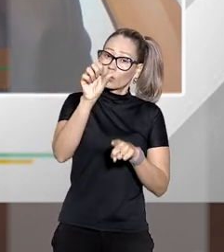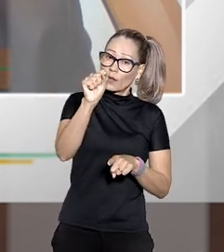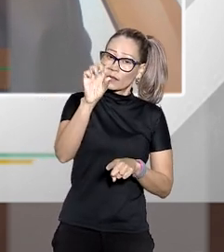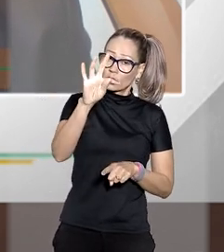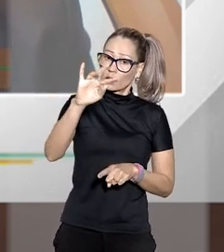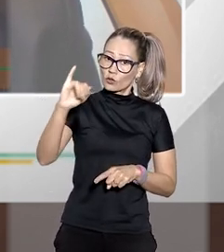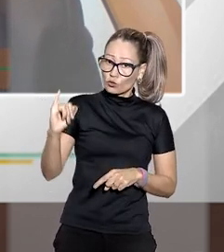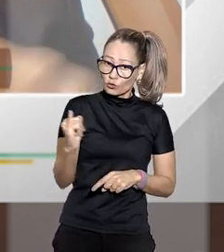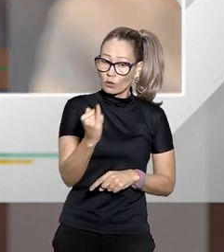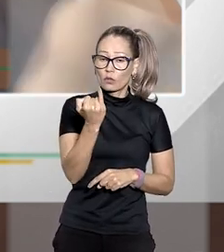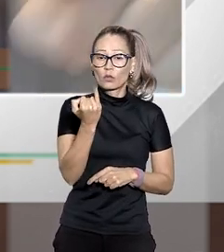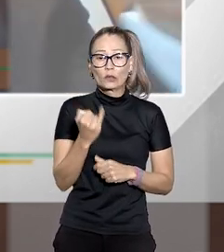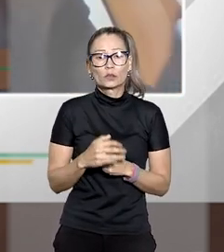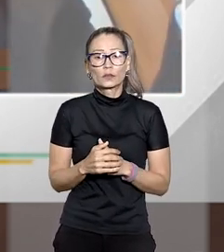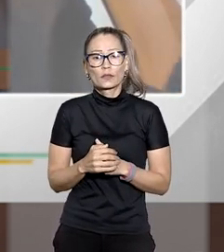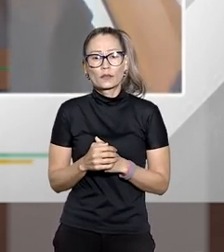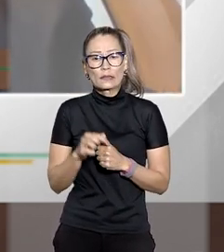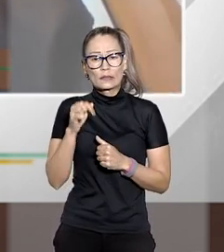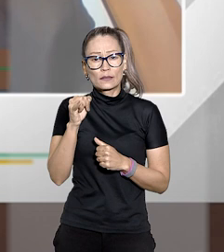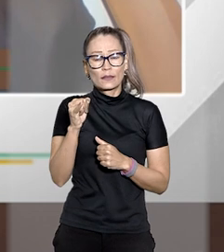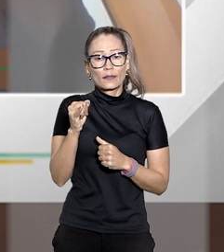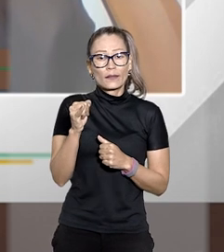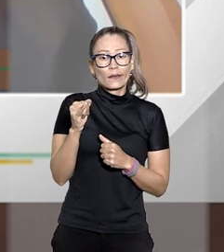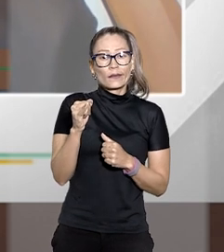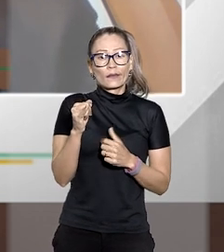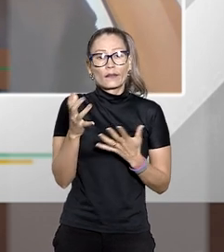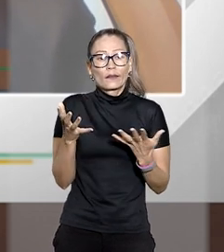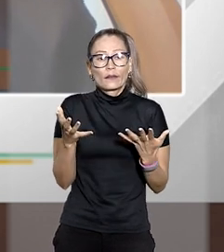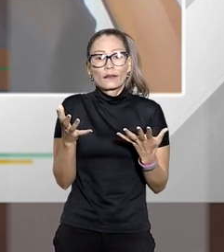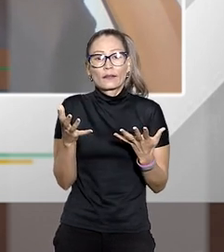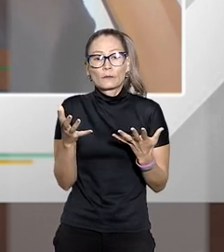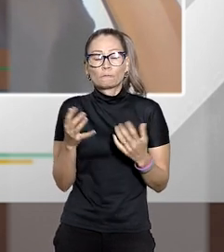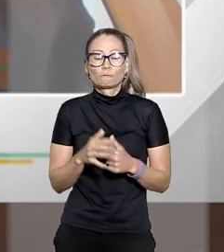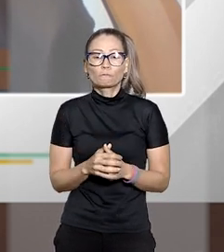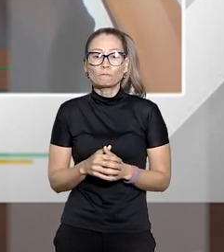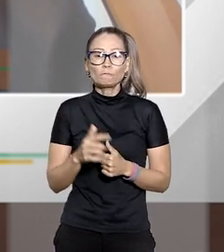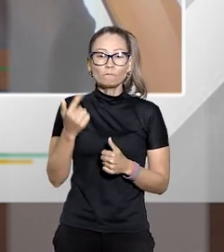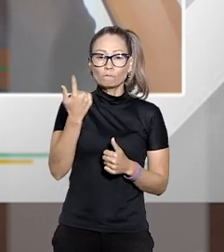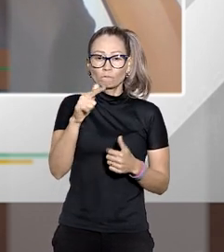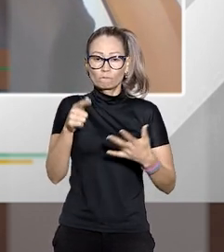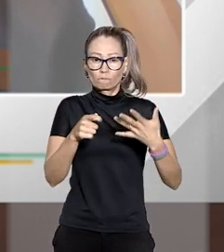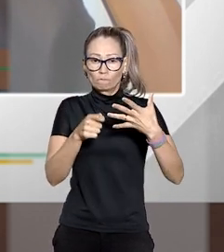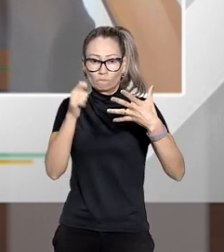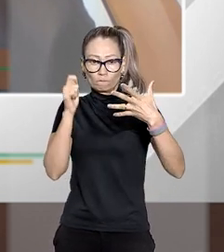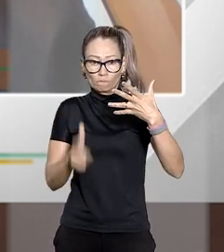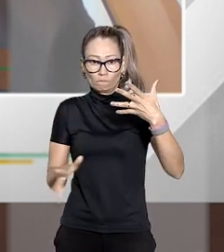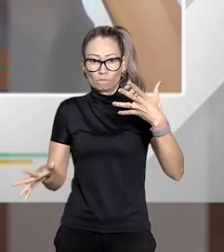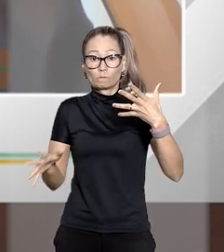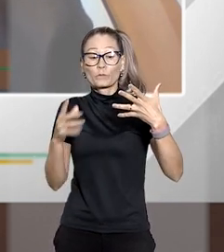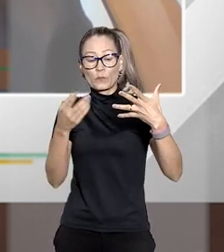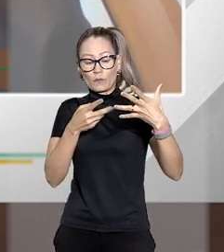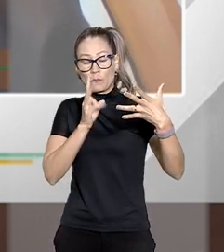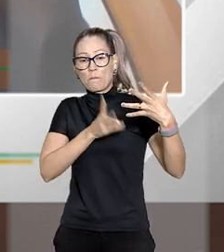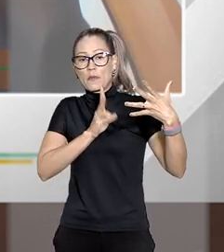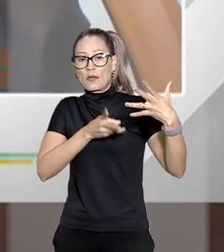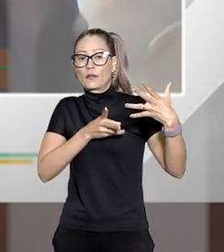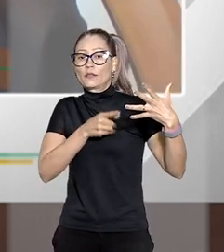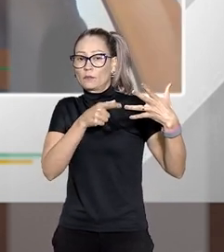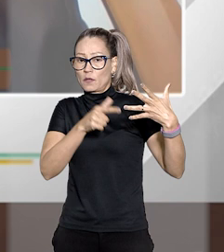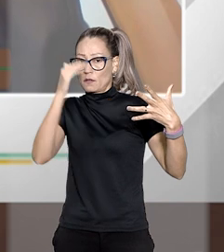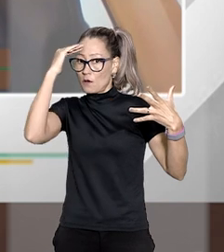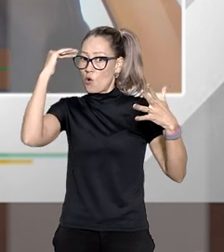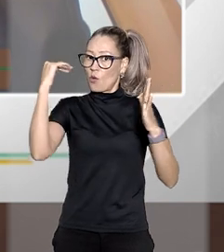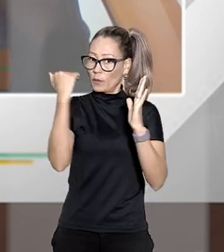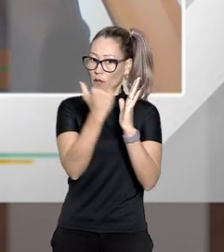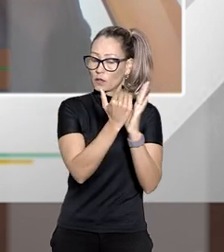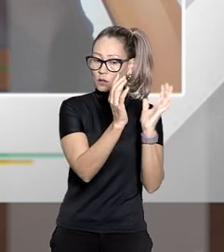STJ quando isso não for suficiente para fazer prevalecer a jurisprudência do STJ vamos dizer duas